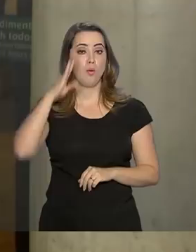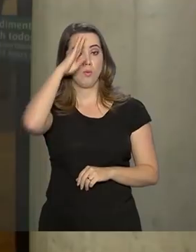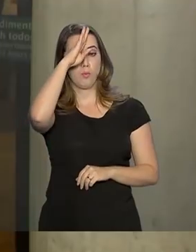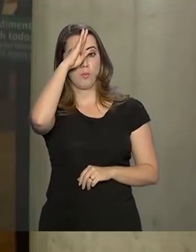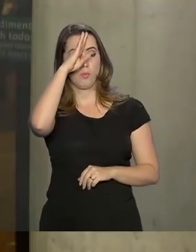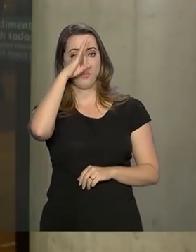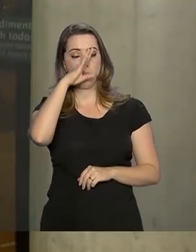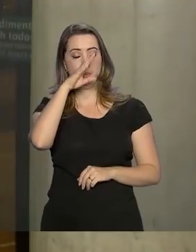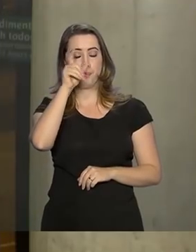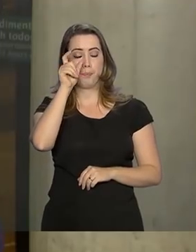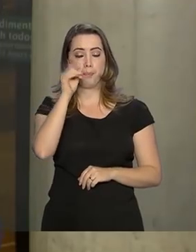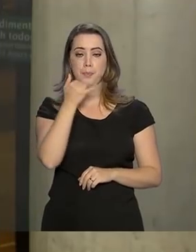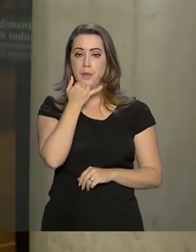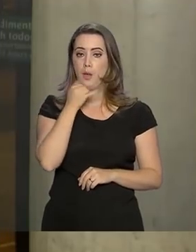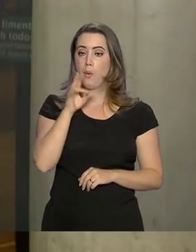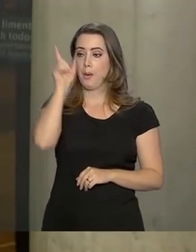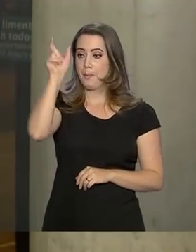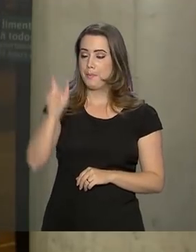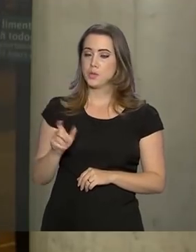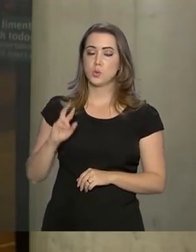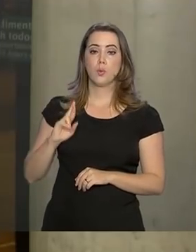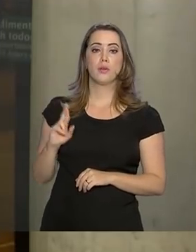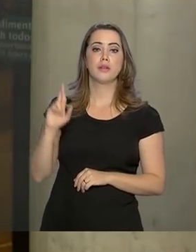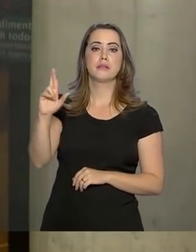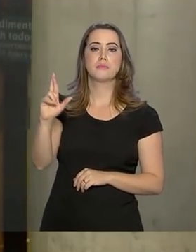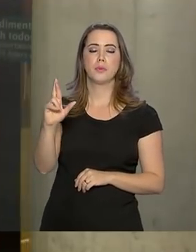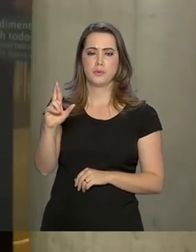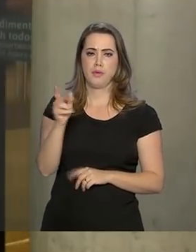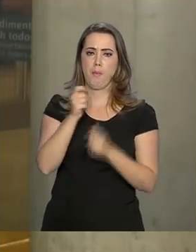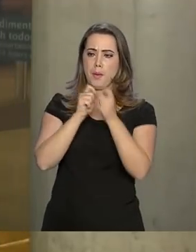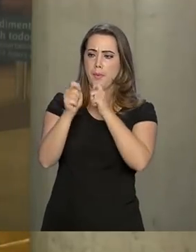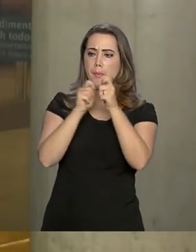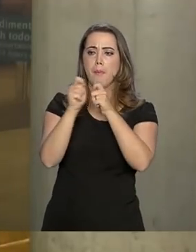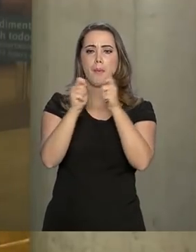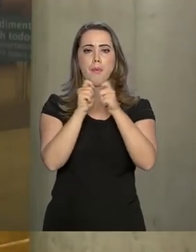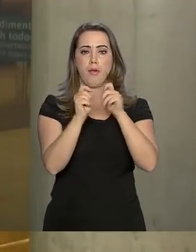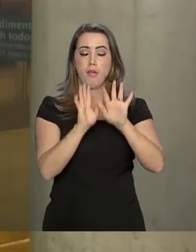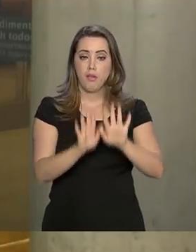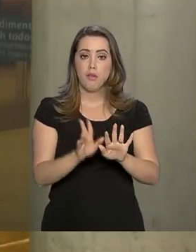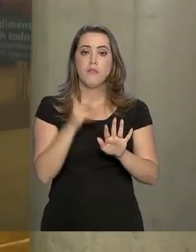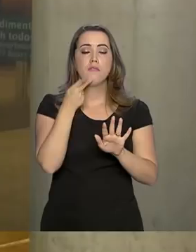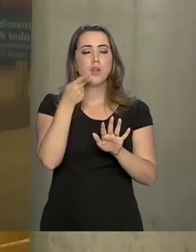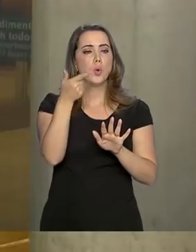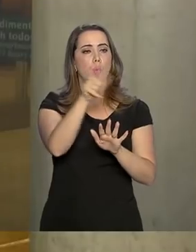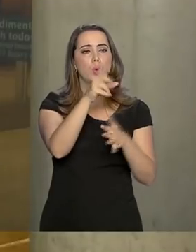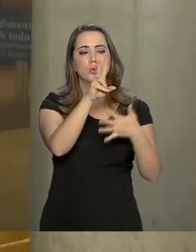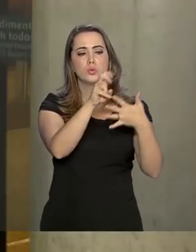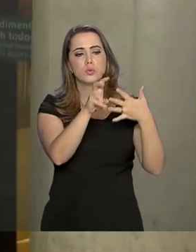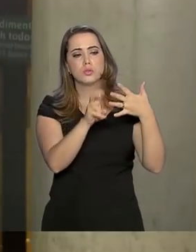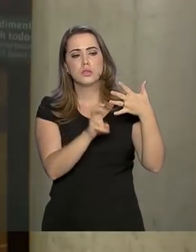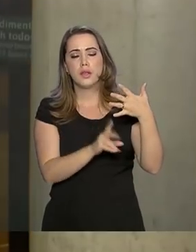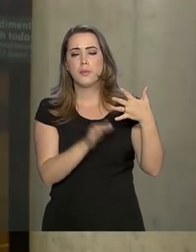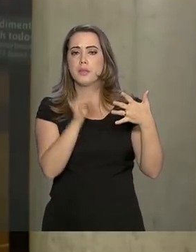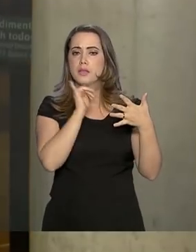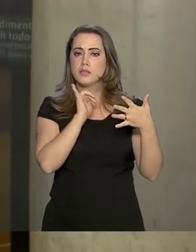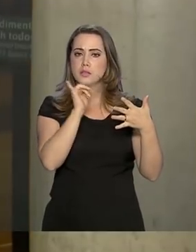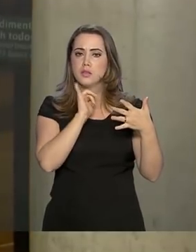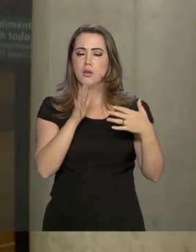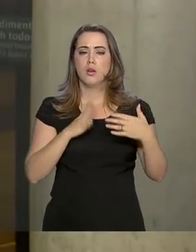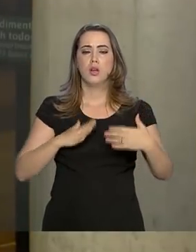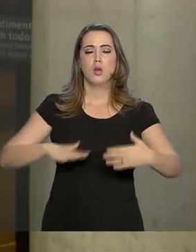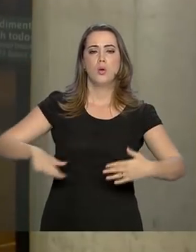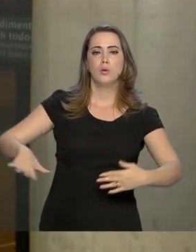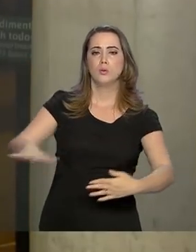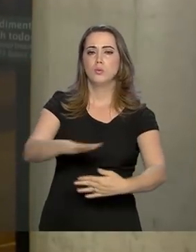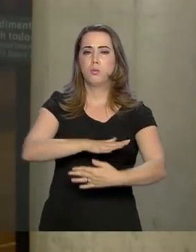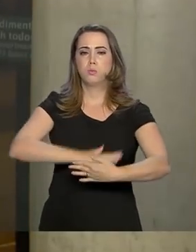O portavoz da Presidência da República tratou também de alguns outros temas, como é o caso da barragem